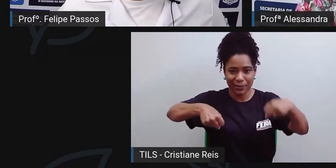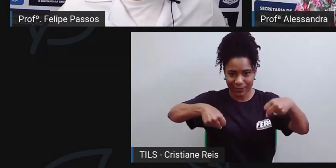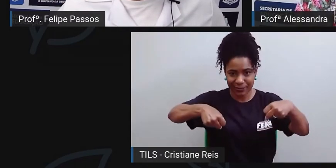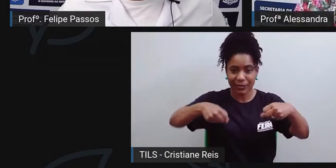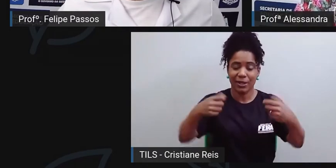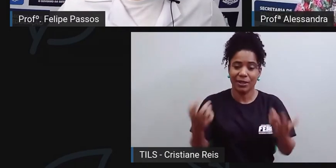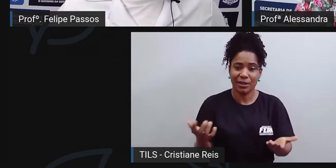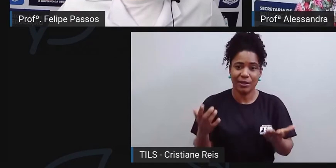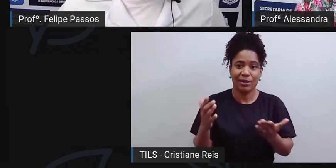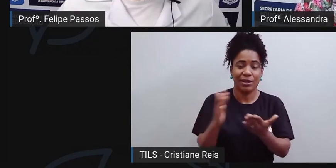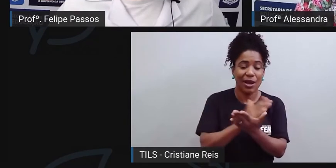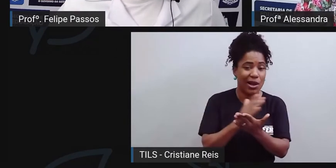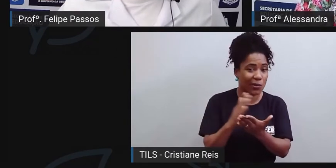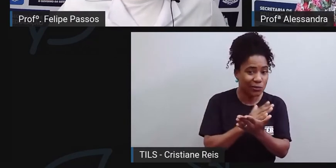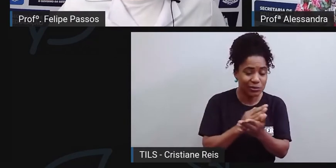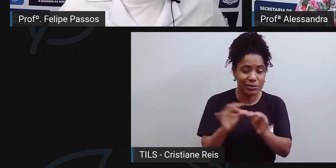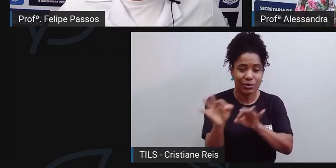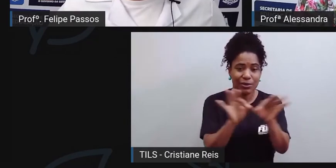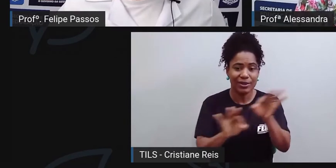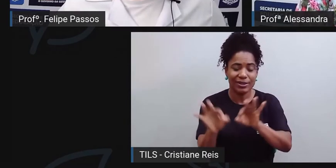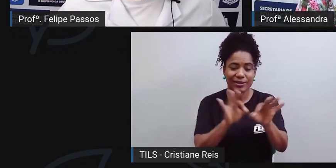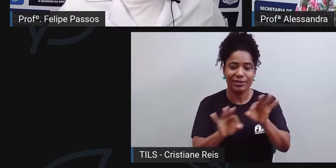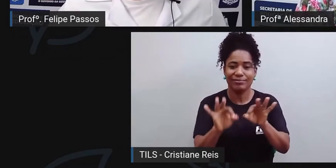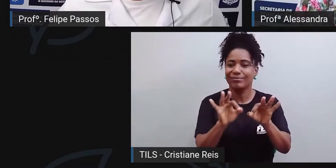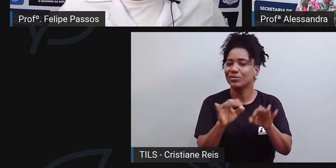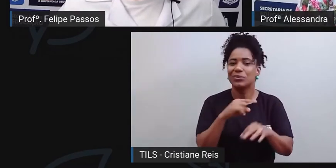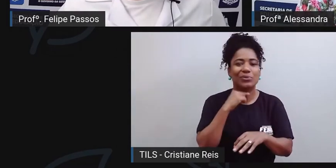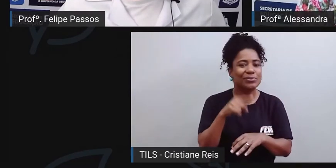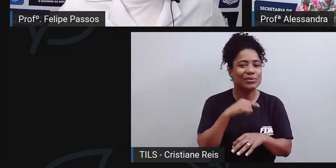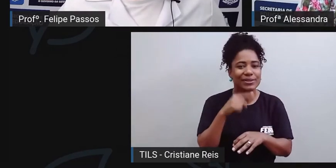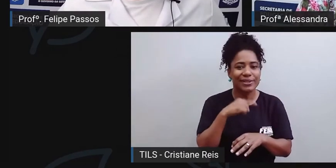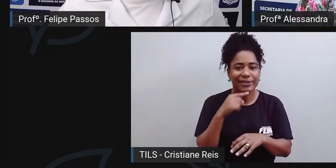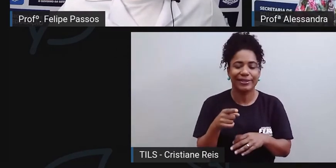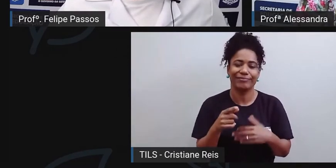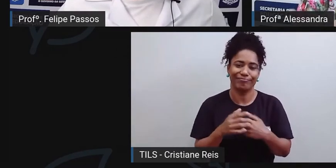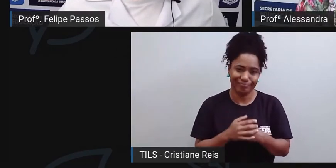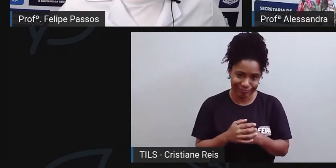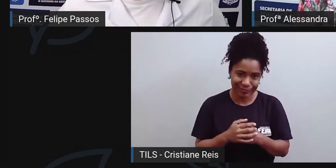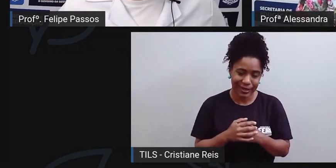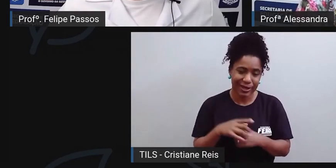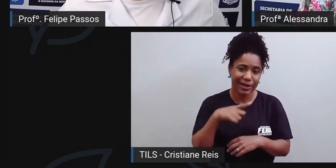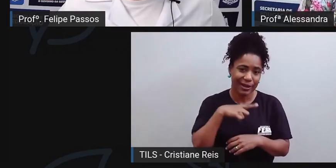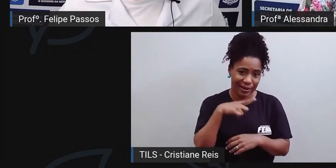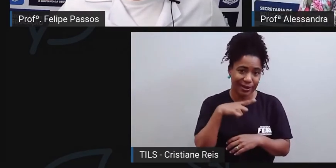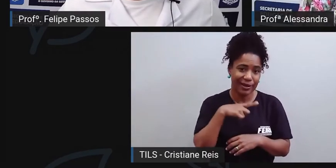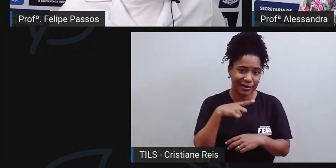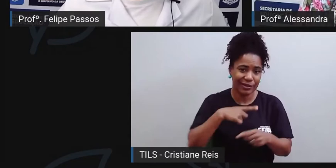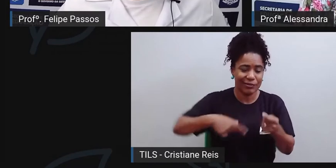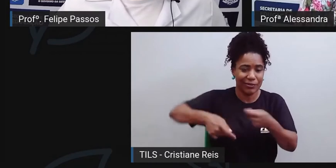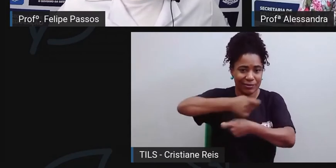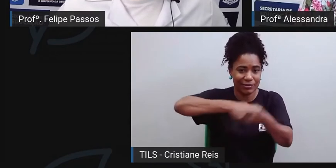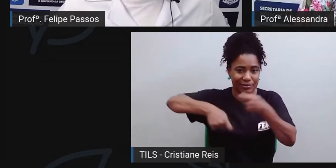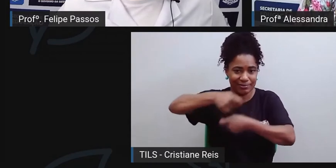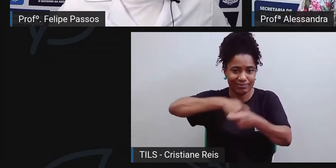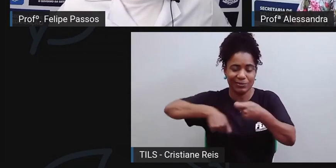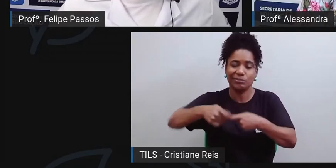não conseguiram se reorganizar, infelizmente, eles tiveram um prejuízo muito grande na comercialização de seus produtos.